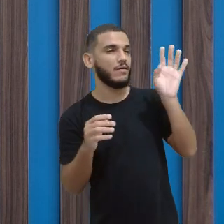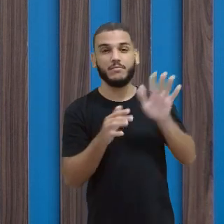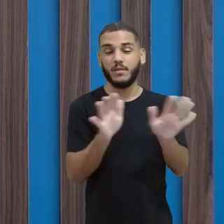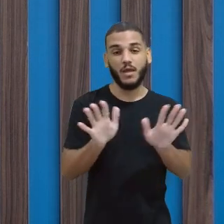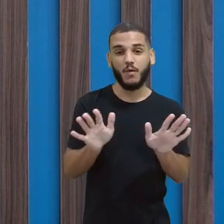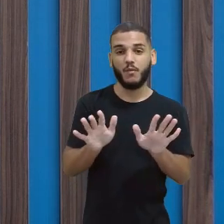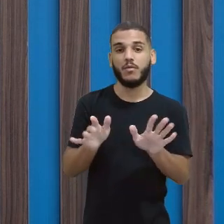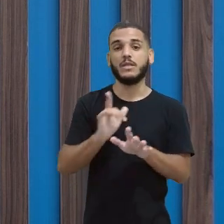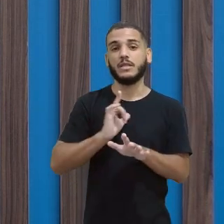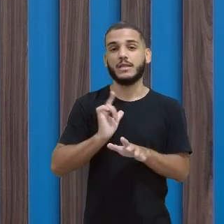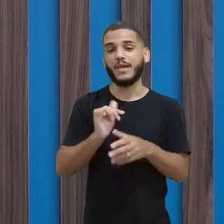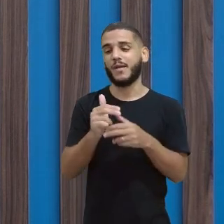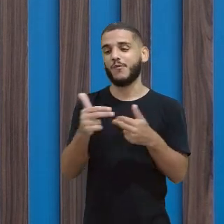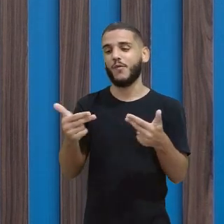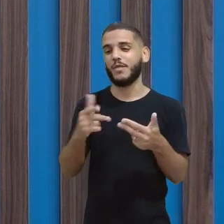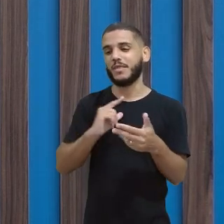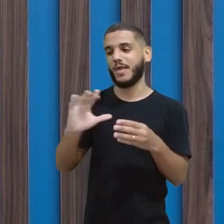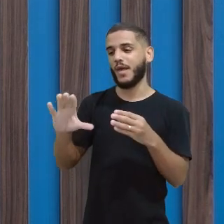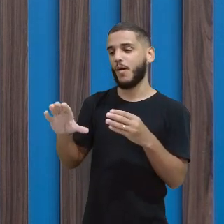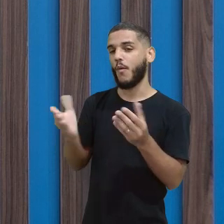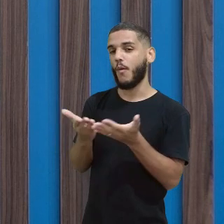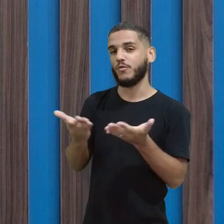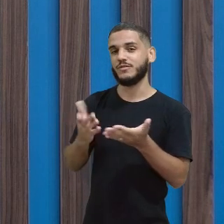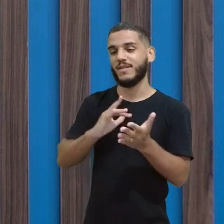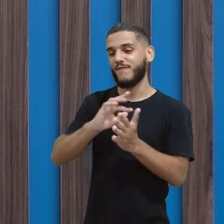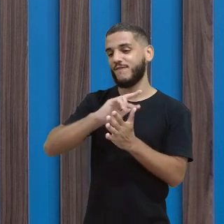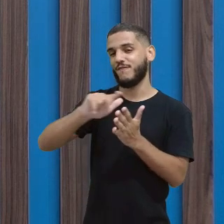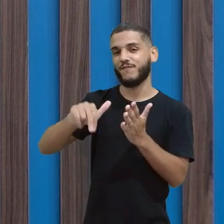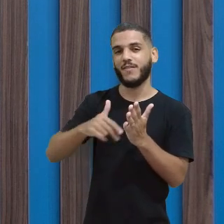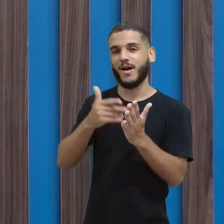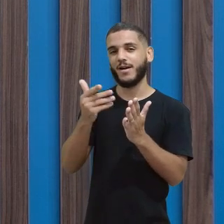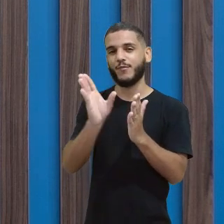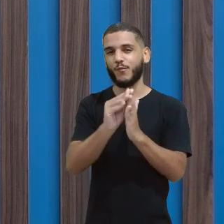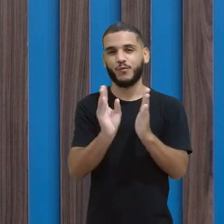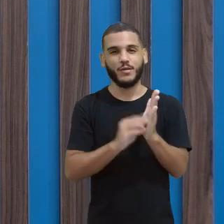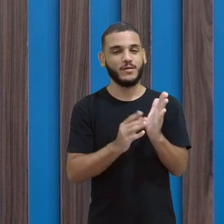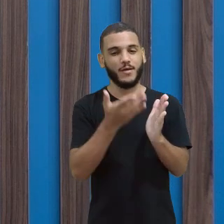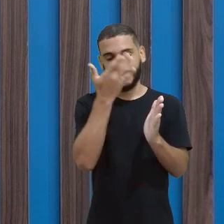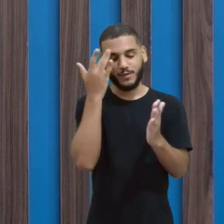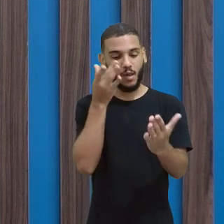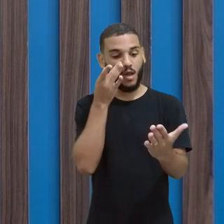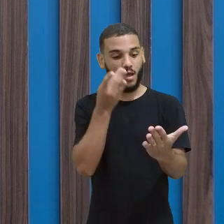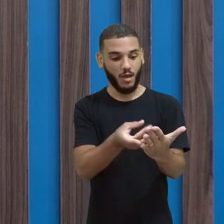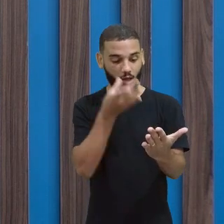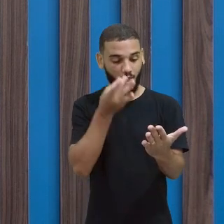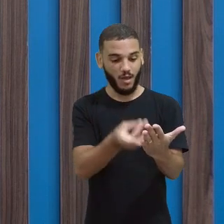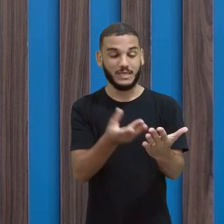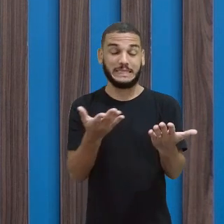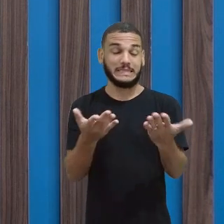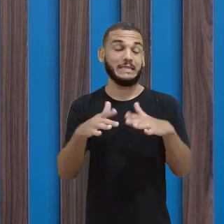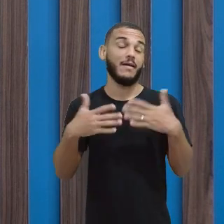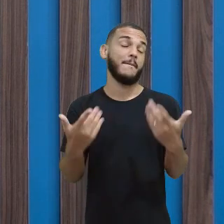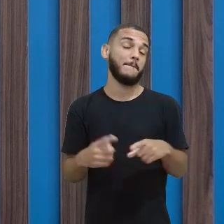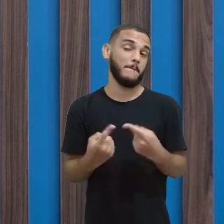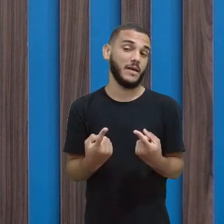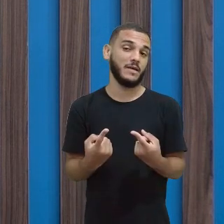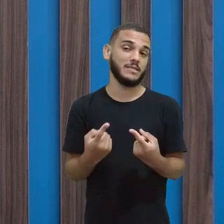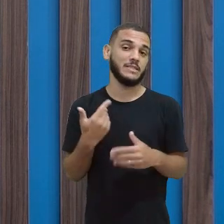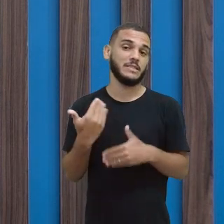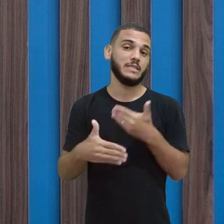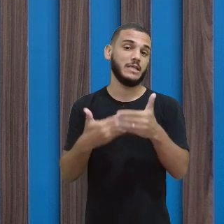hoje, que nos preenchem, né, os nossos espaços. E eles estavam o tempo inteiro querendo melhorar.